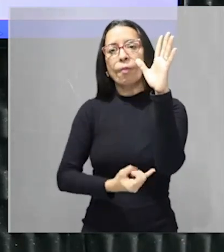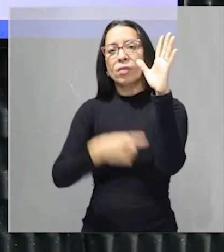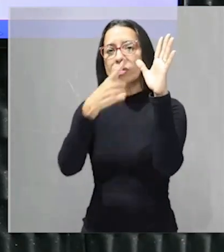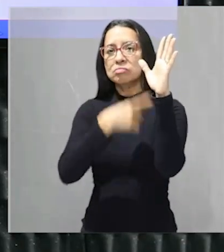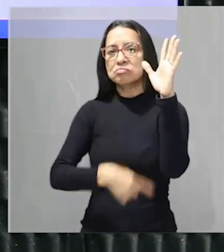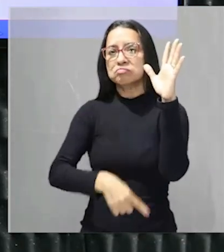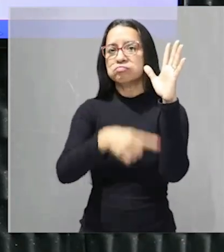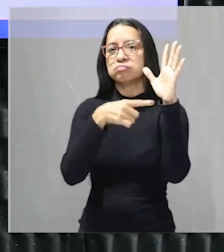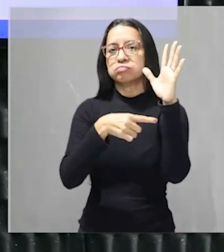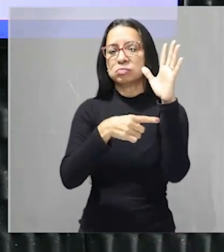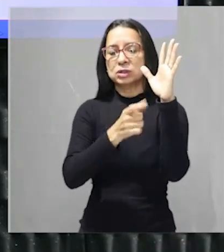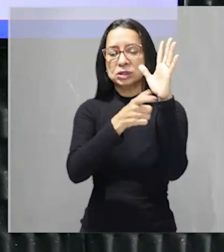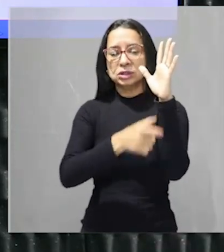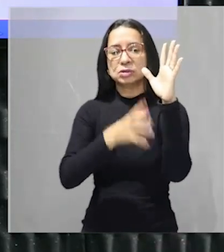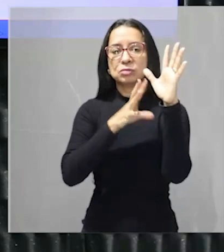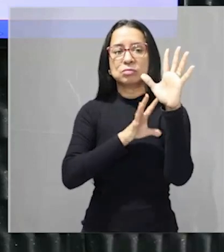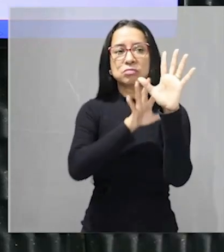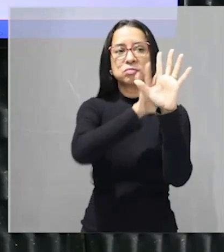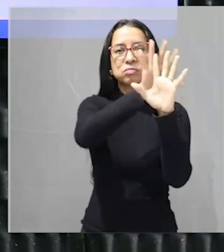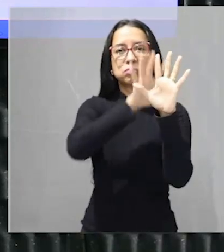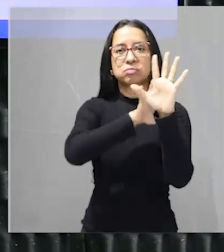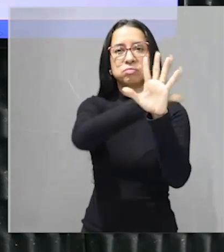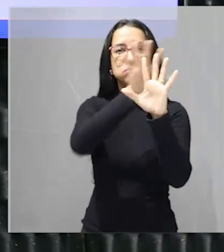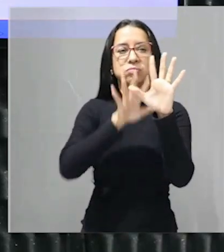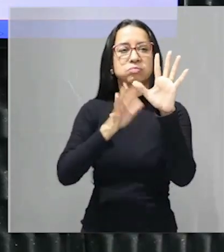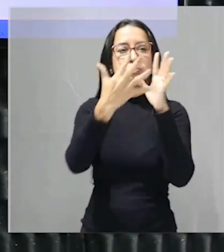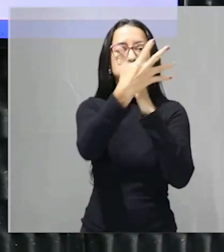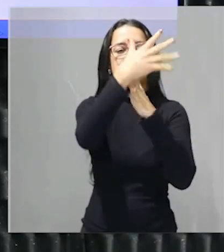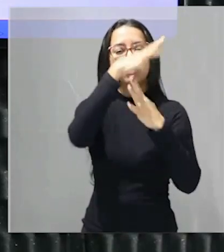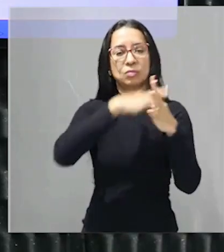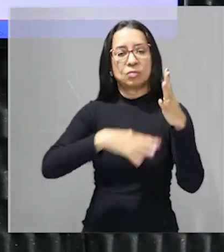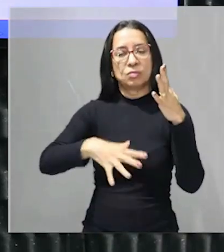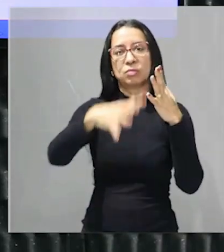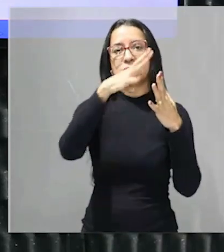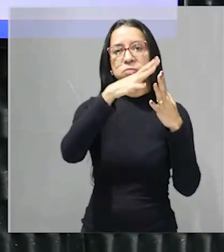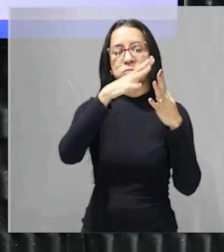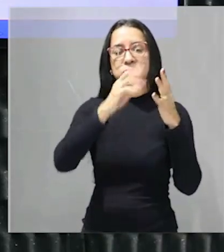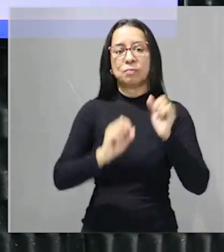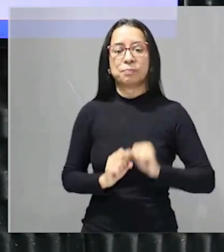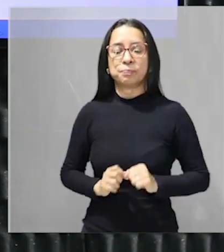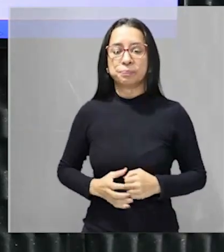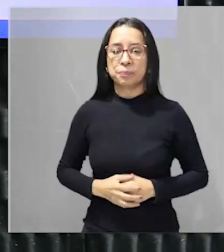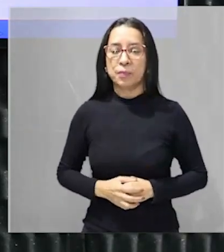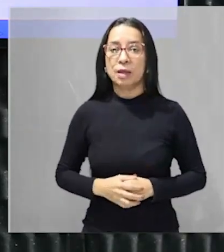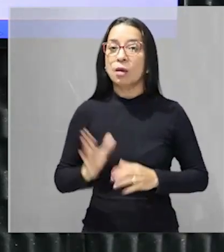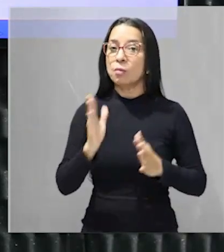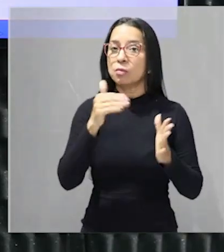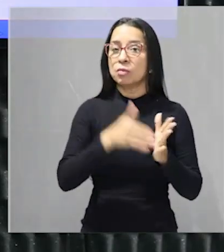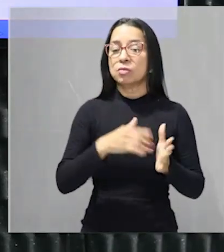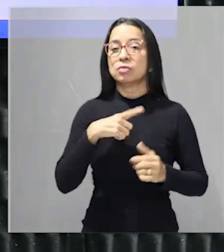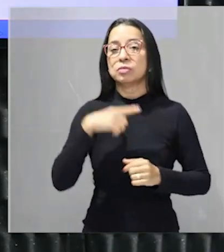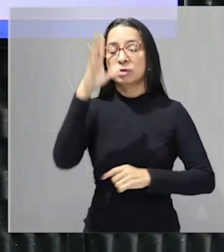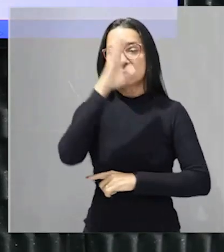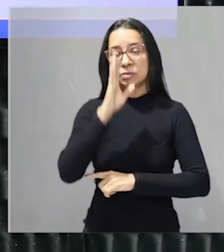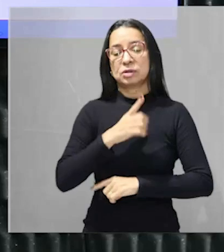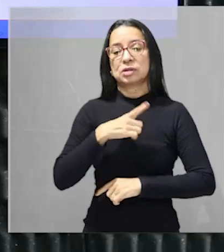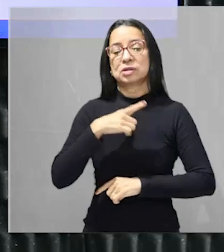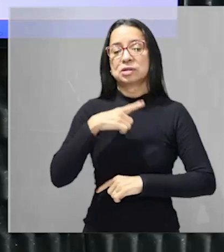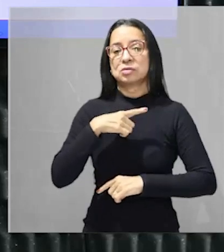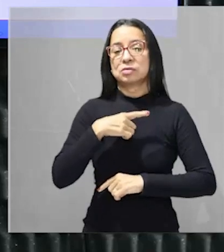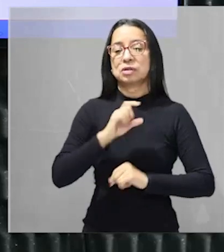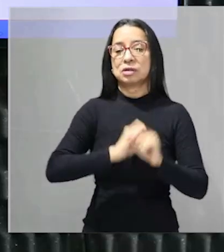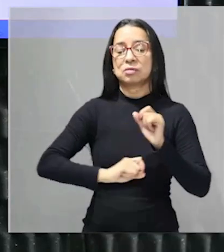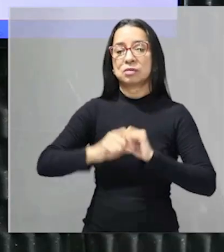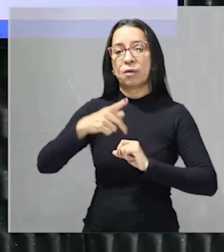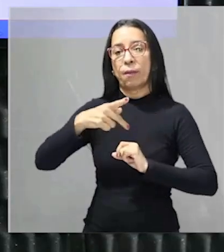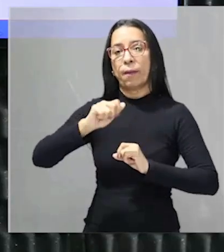seu topo tu tem já sim a maior folhagem beleza? e por último no Brasil nós temos aí o domínio dos